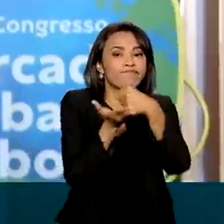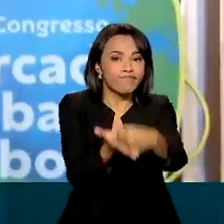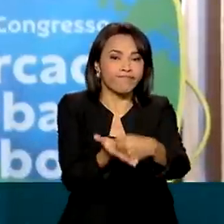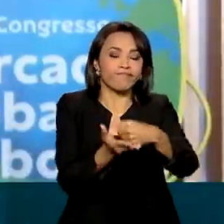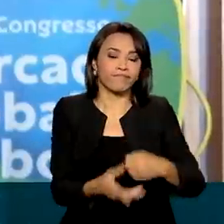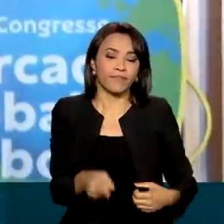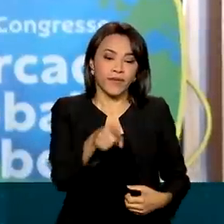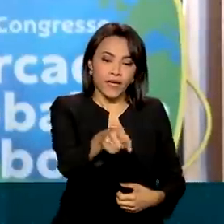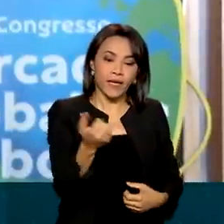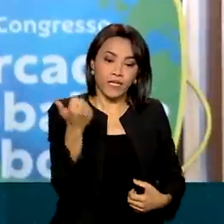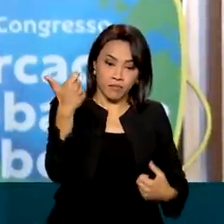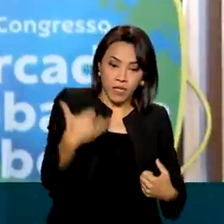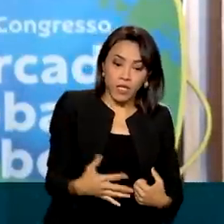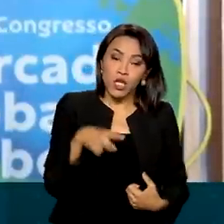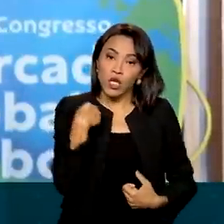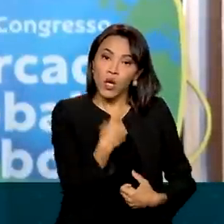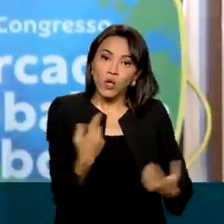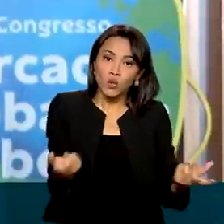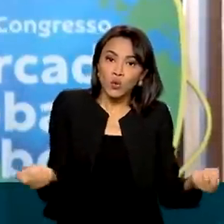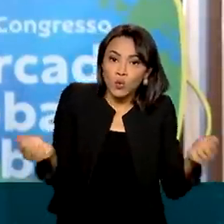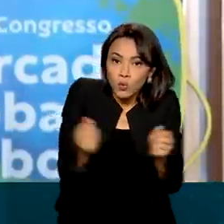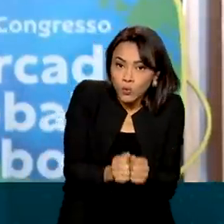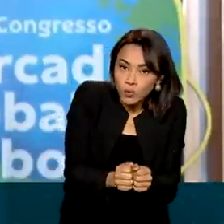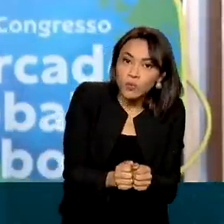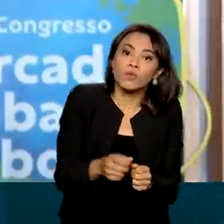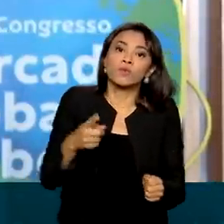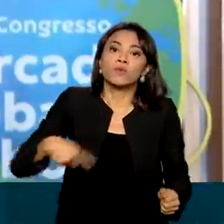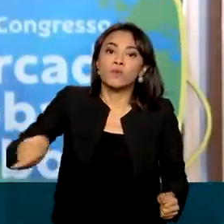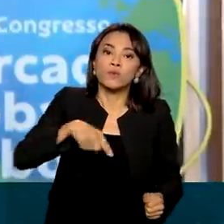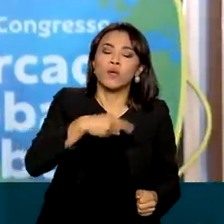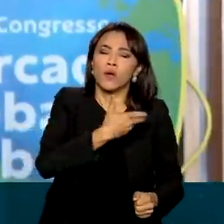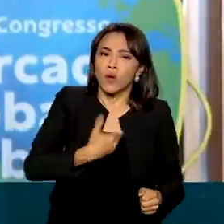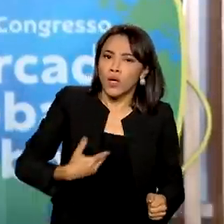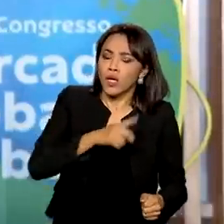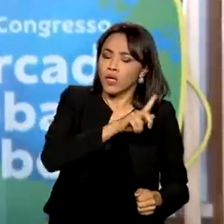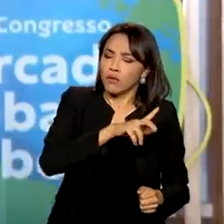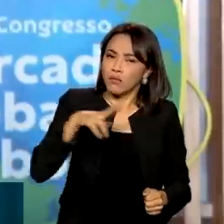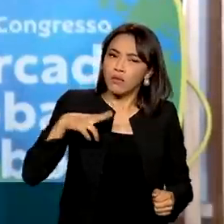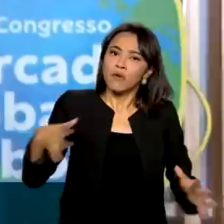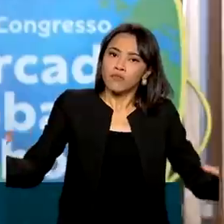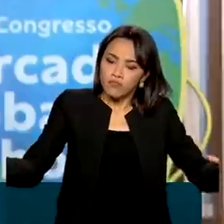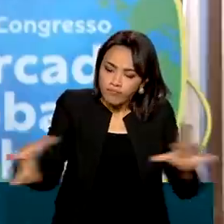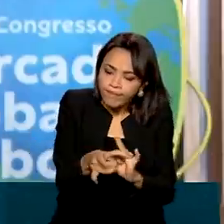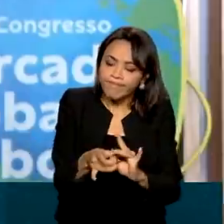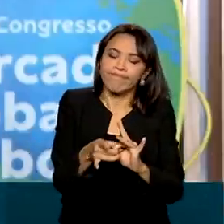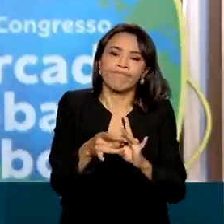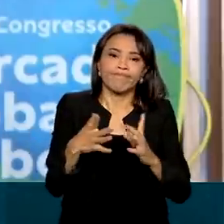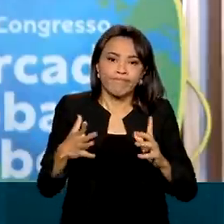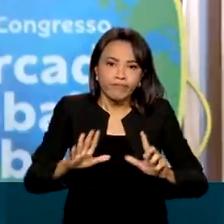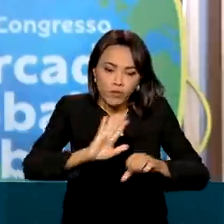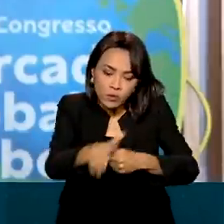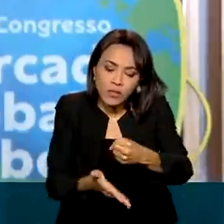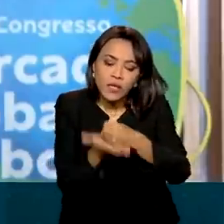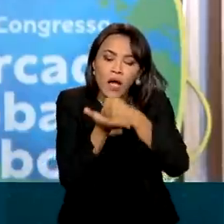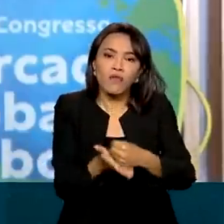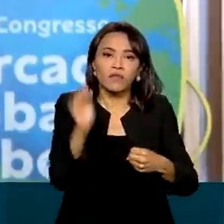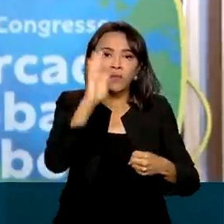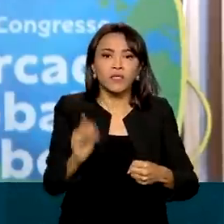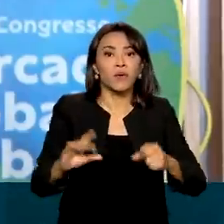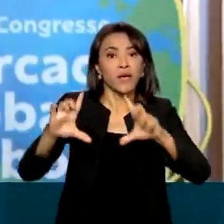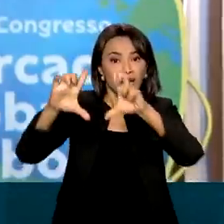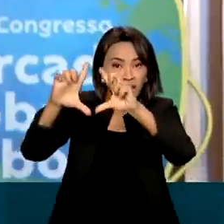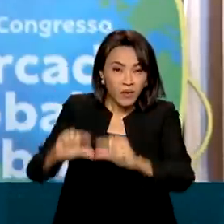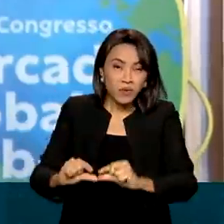anos, de forma que a gente possa juntos, então, com o setor privado, prover infraestrutura verde, infraestrutura sustentável para o Brasil. Seja nos modos que emitem menos